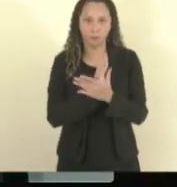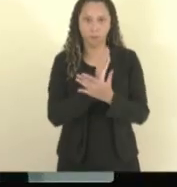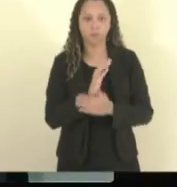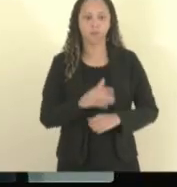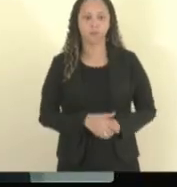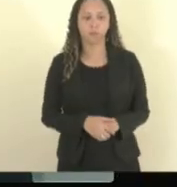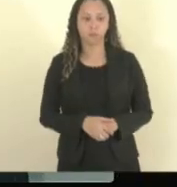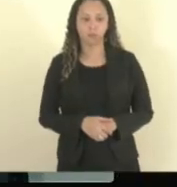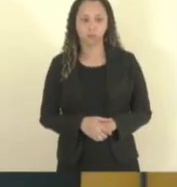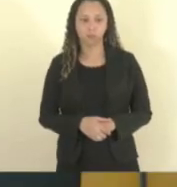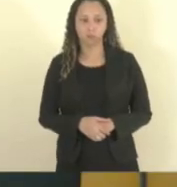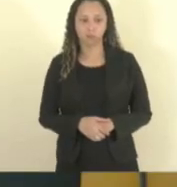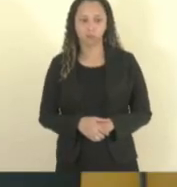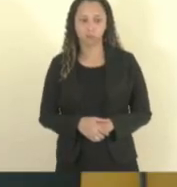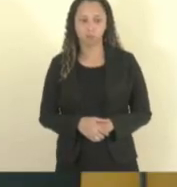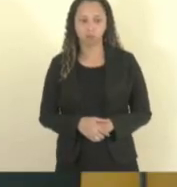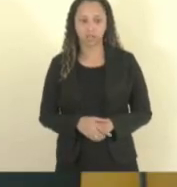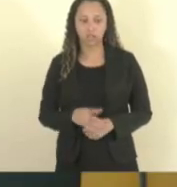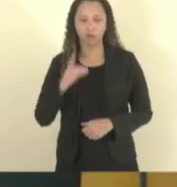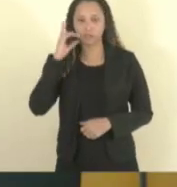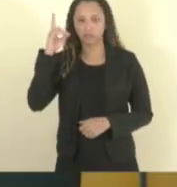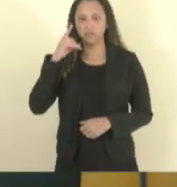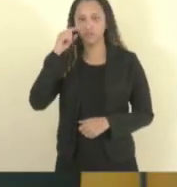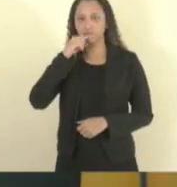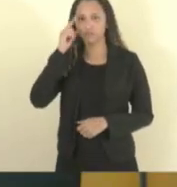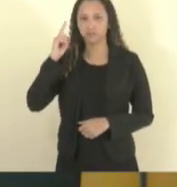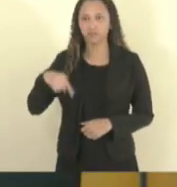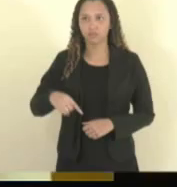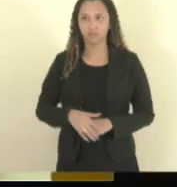Pela aprovação, deputado... Capitão Assunção.